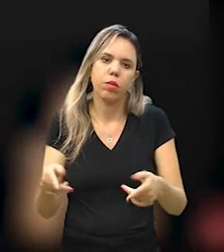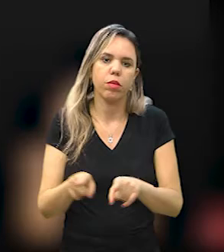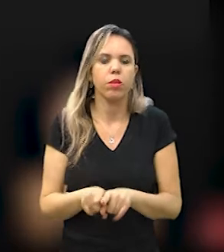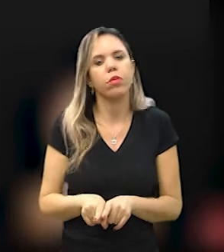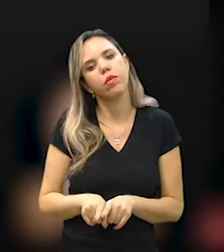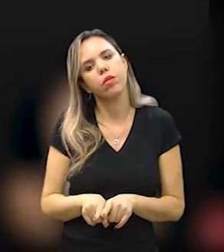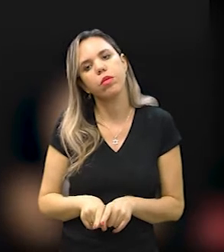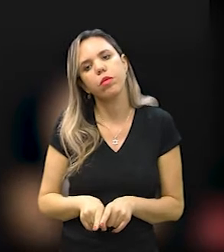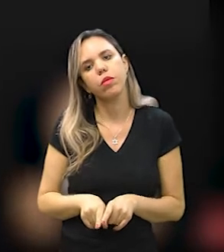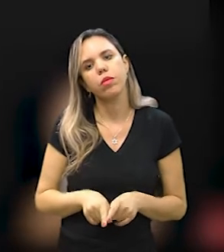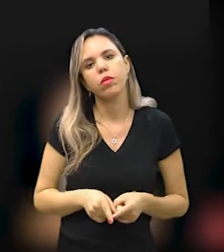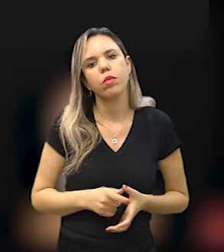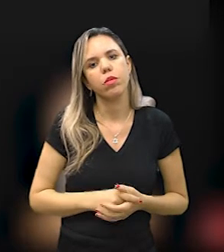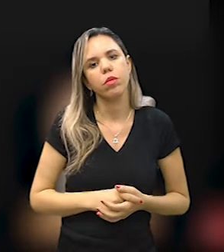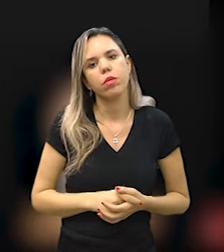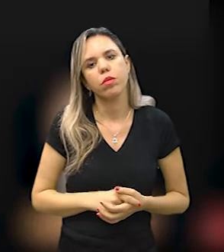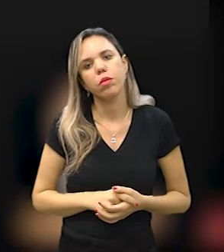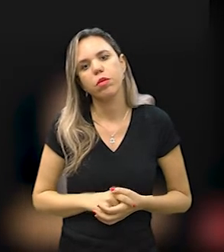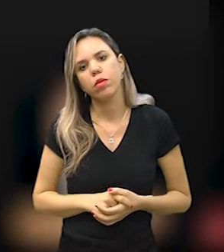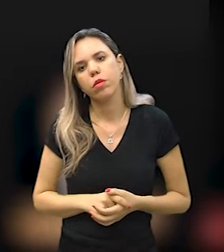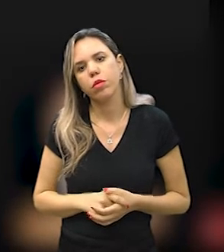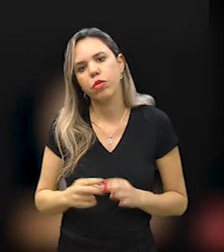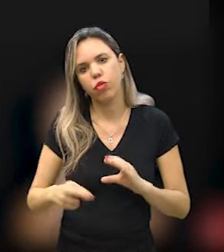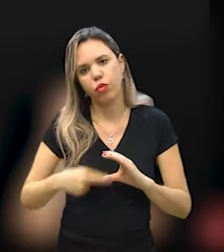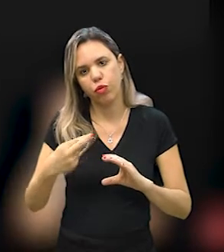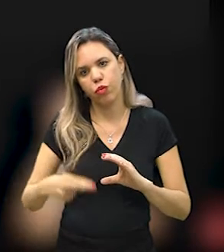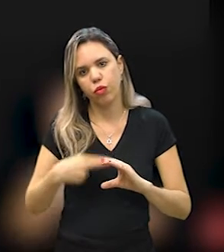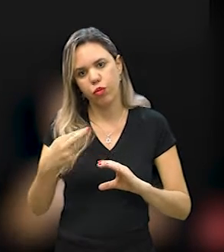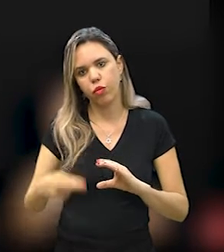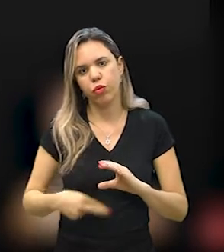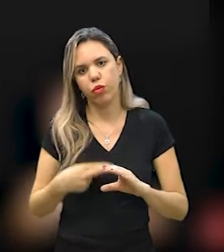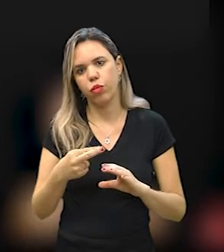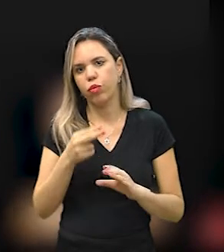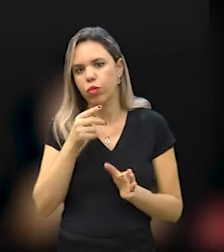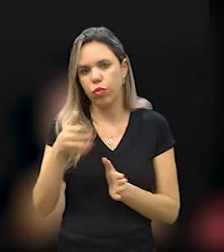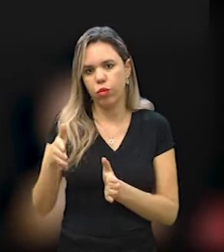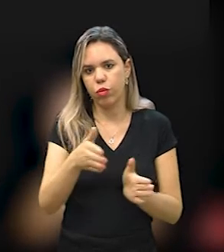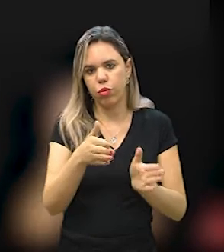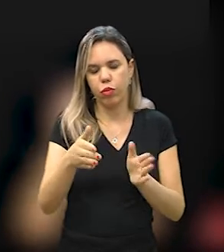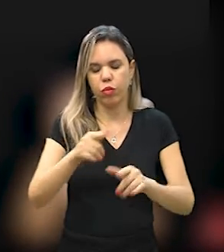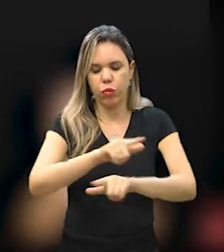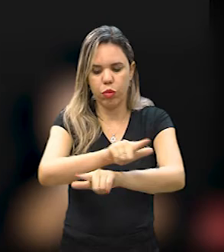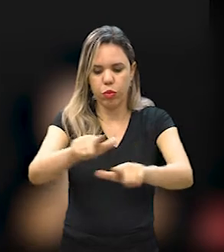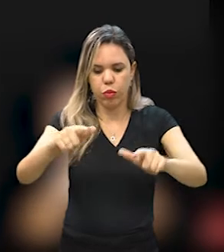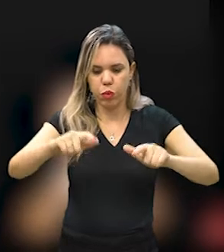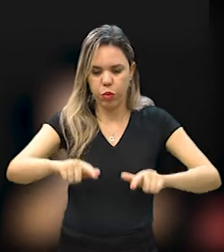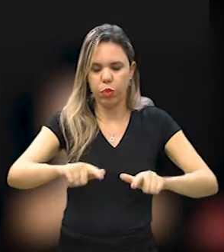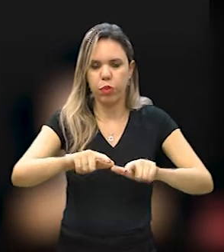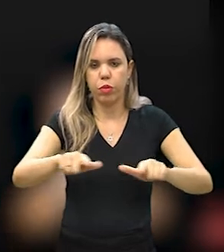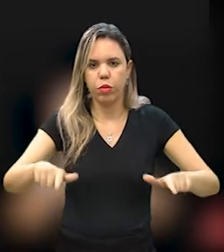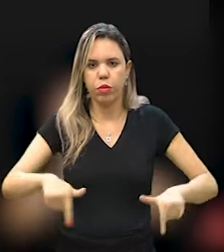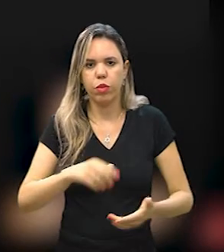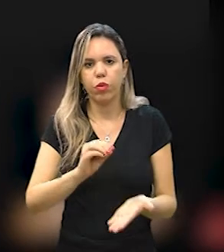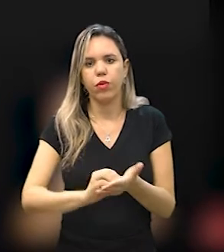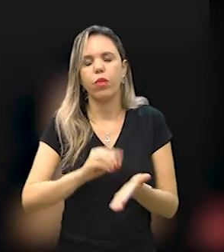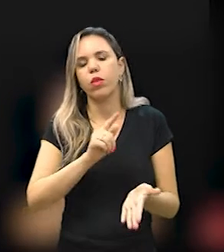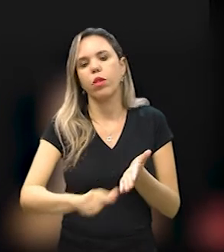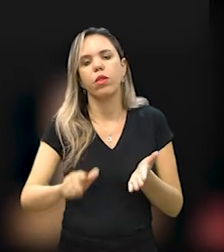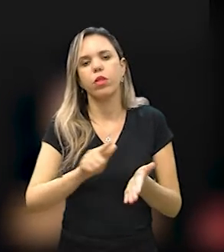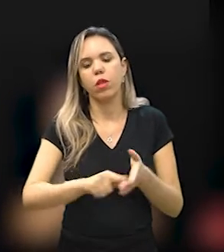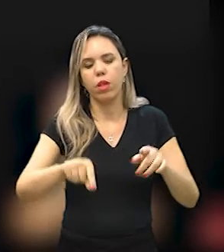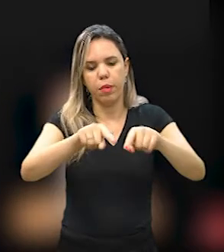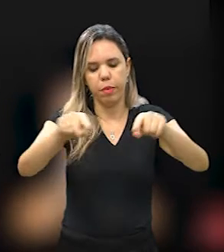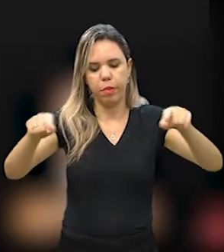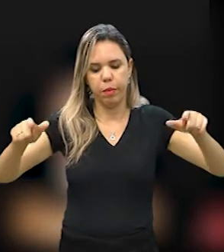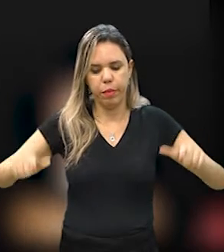resíduos nas beiras dos corvos, nos terrenos vazios, falta de limpeza